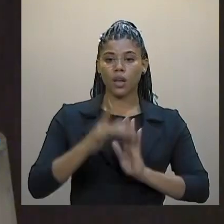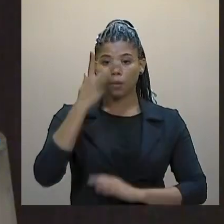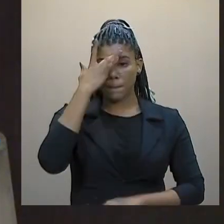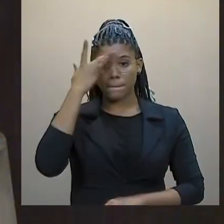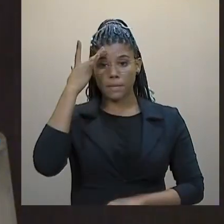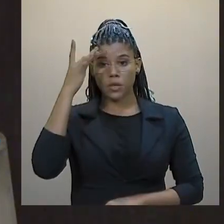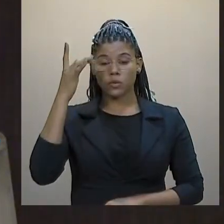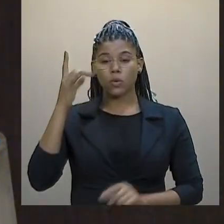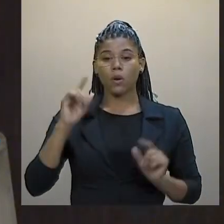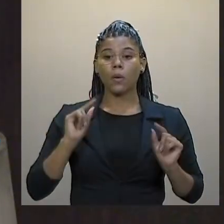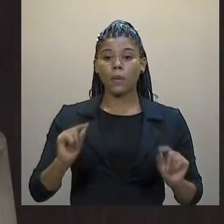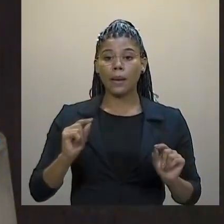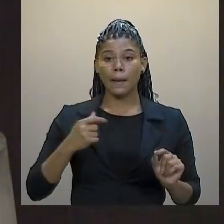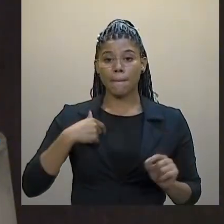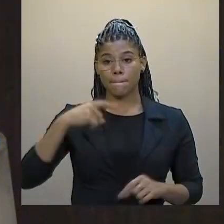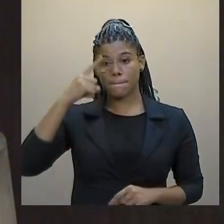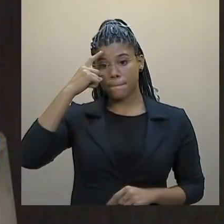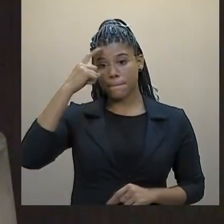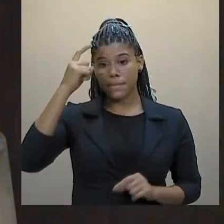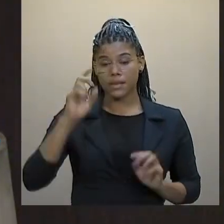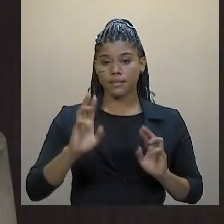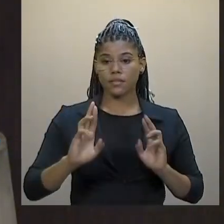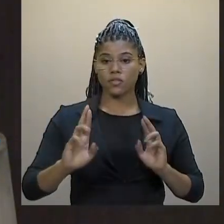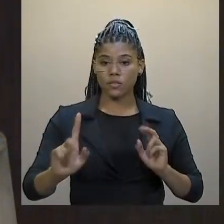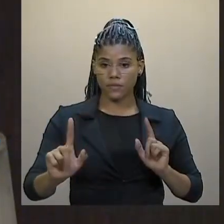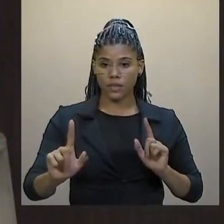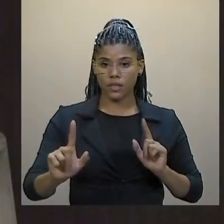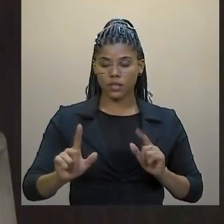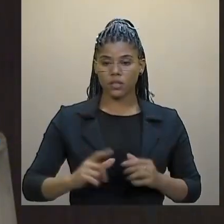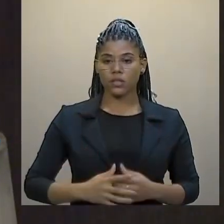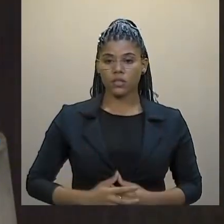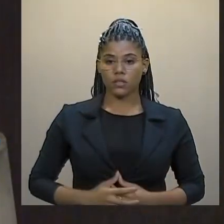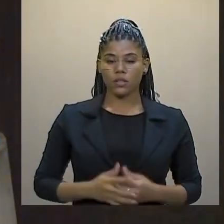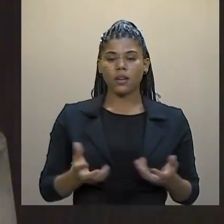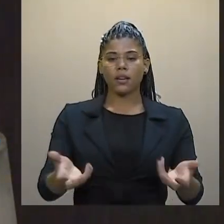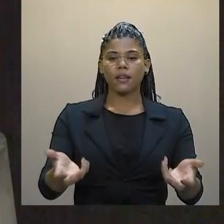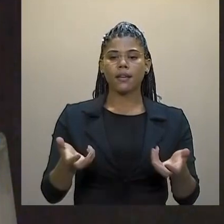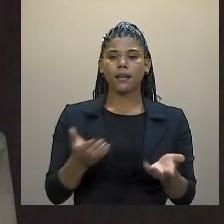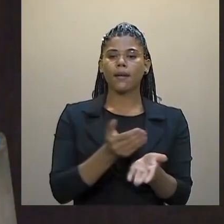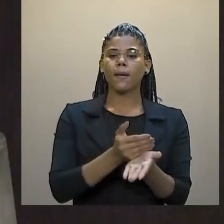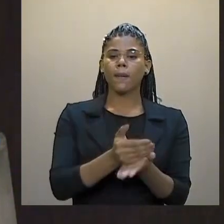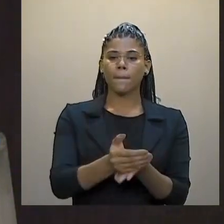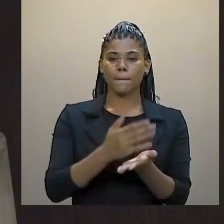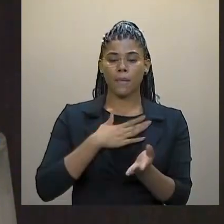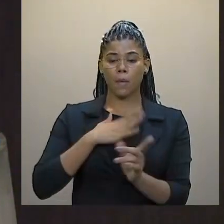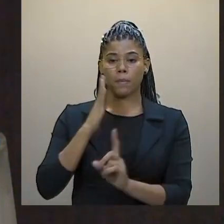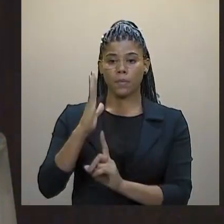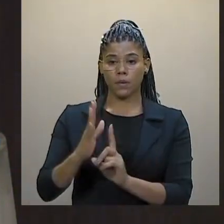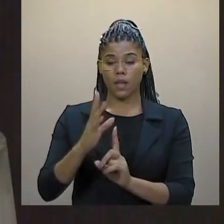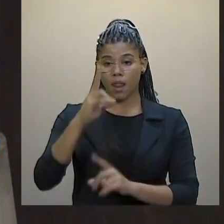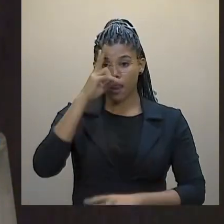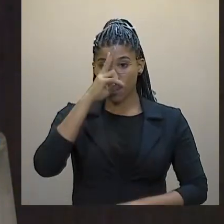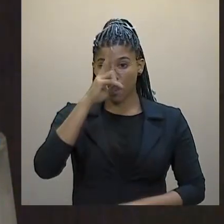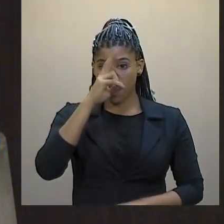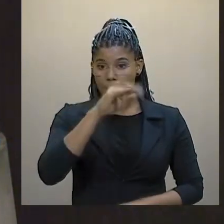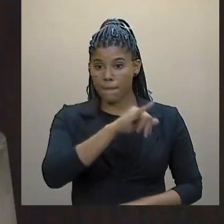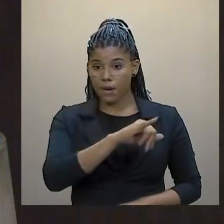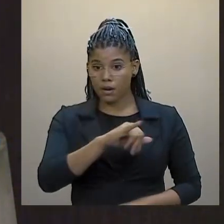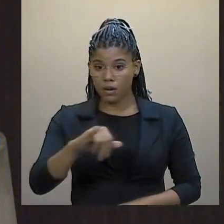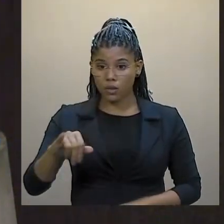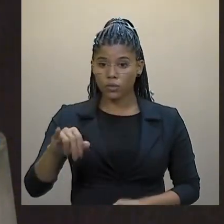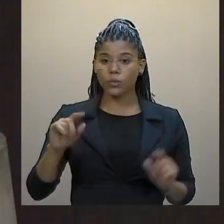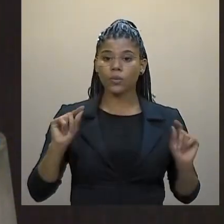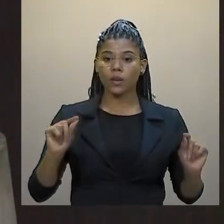de nós. Eu quero começar esse meu pronunciamento lembrando o valor da